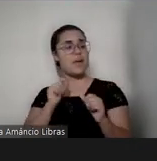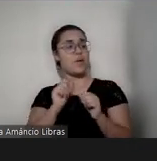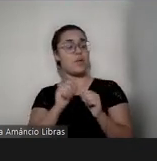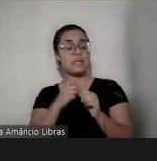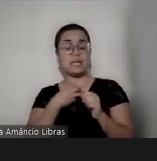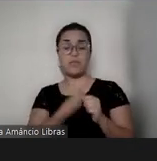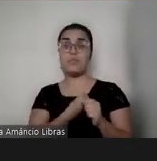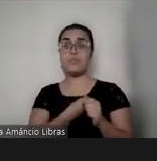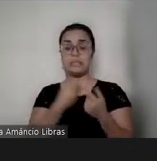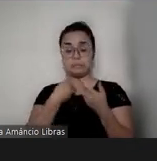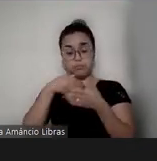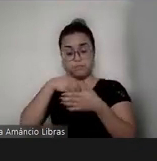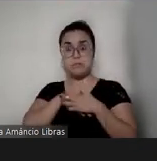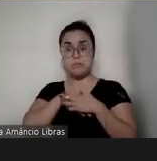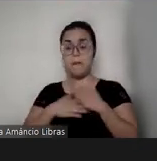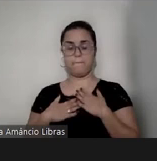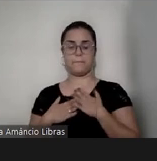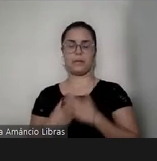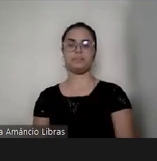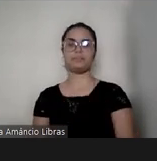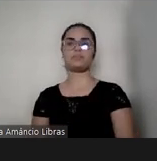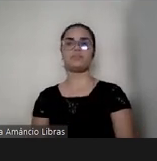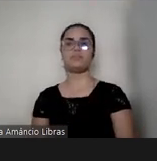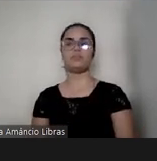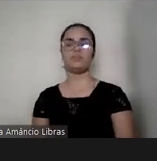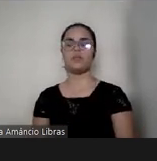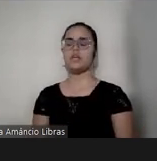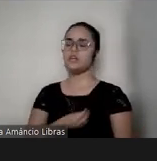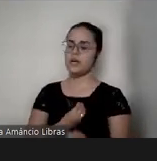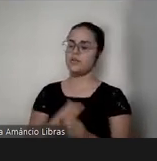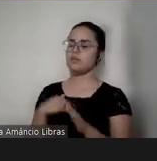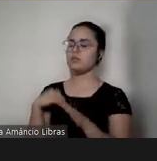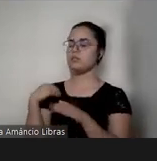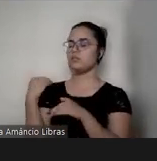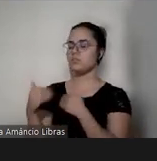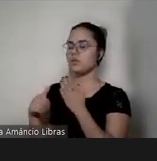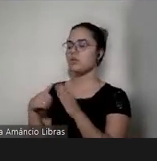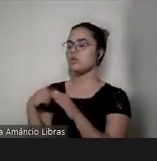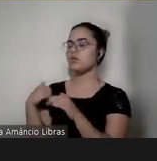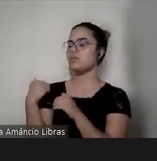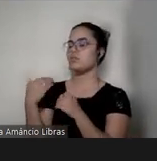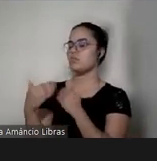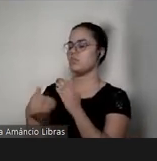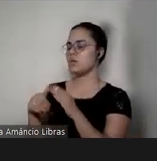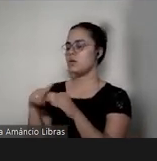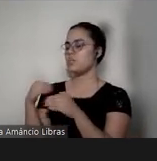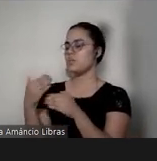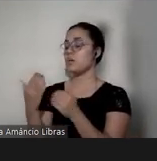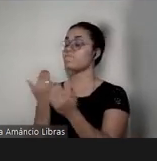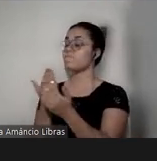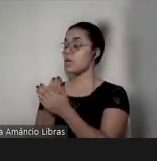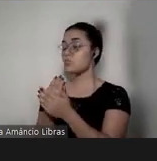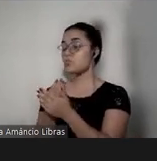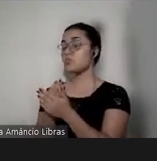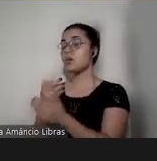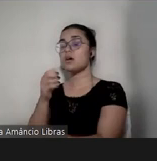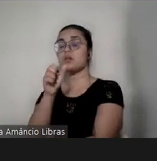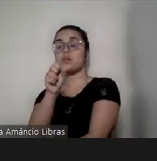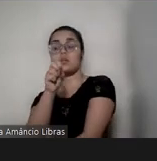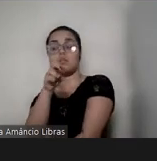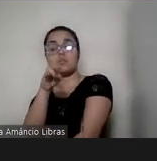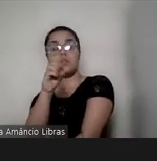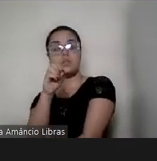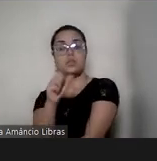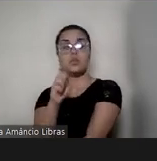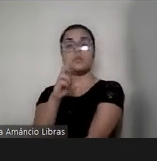mas aí as coisas foram fluindo, eu fui estudando sobre a síndrome de Dow, se encaixando aí nessa